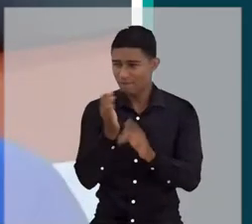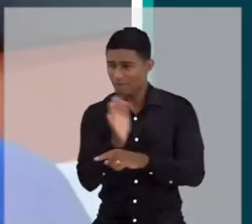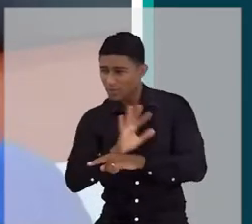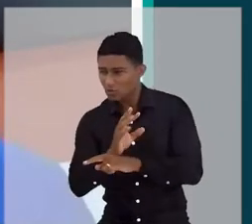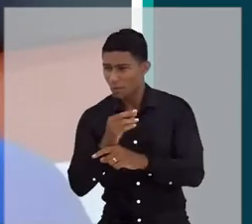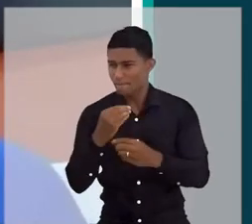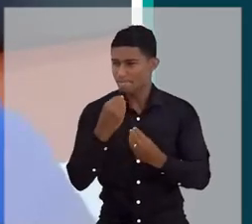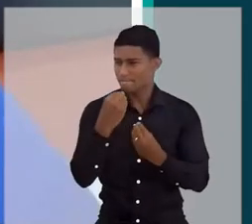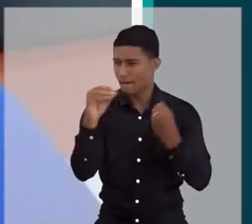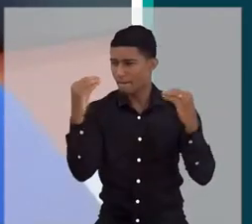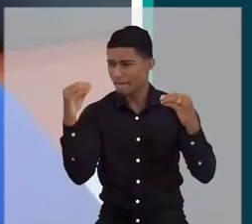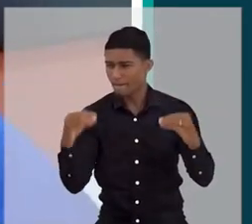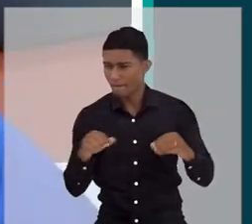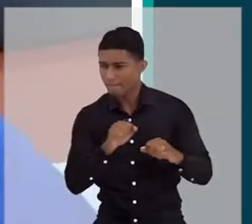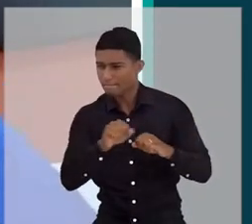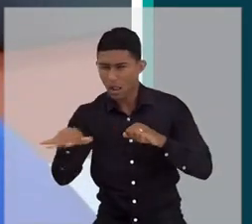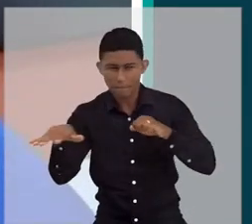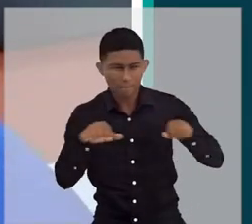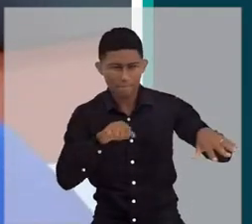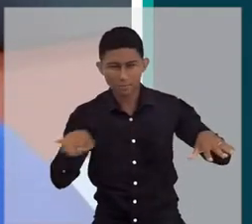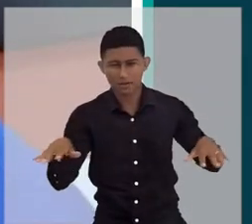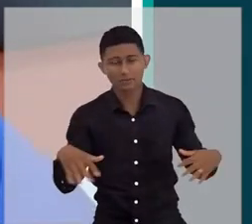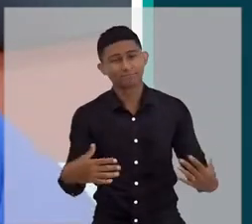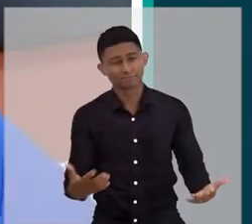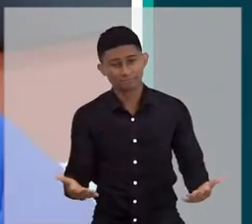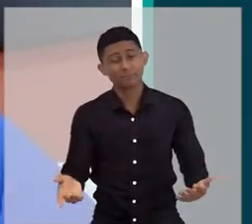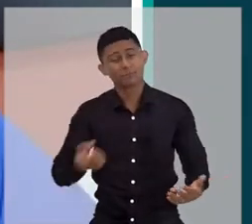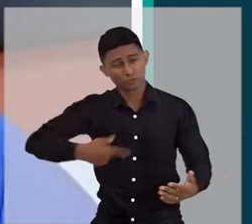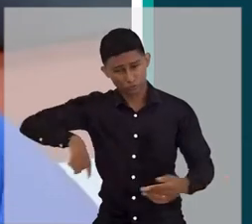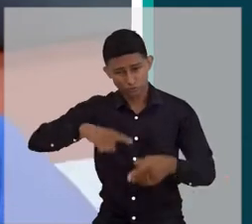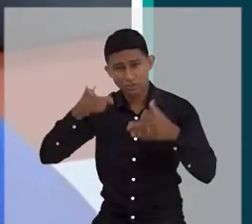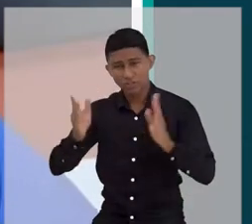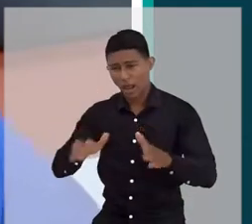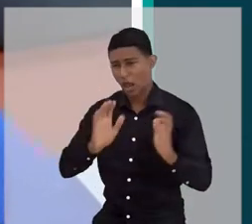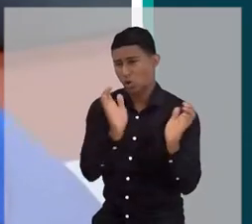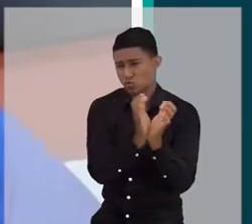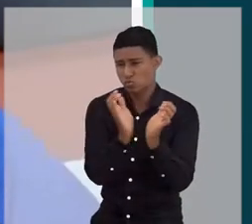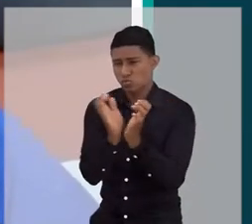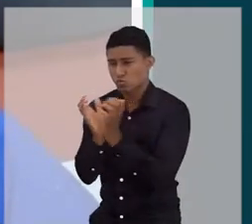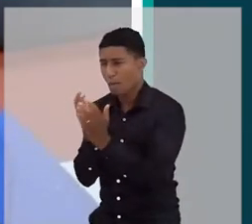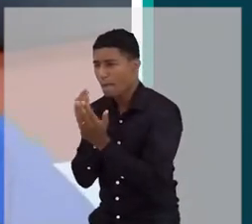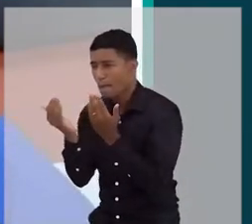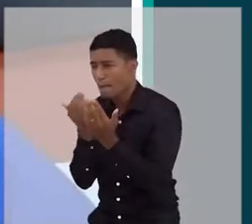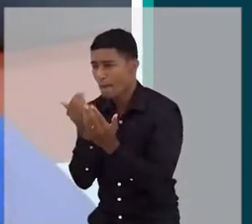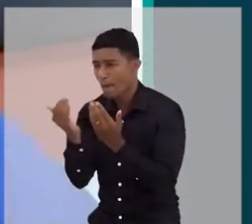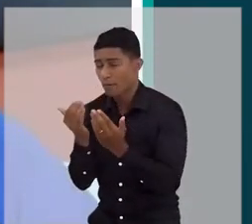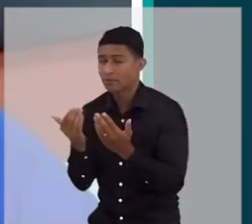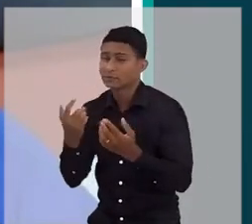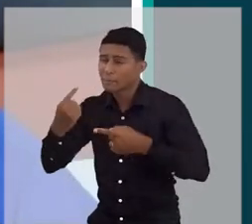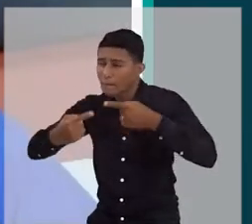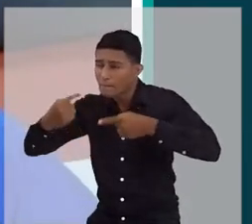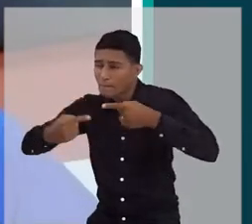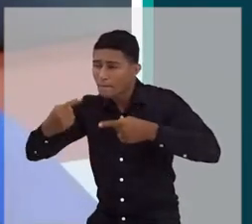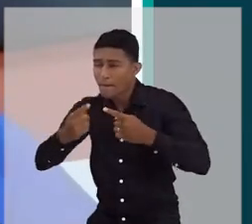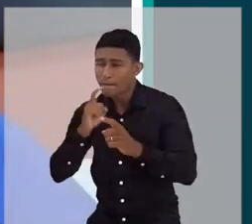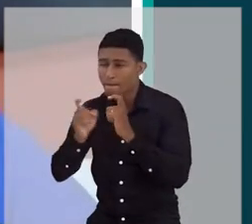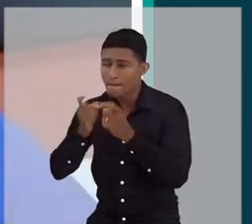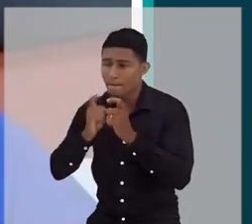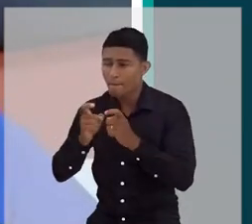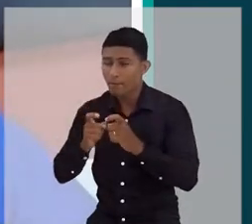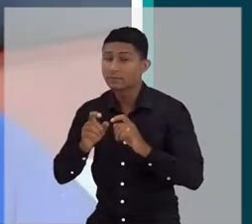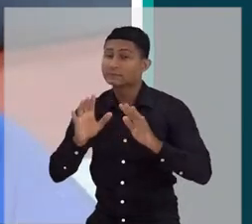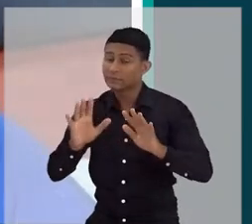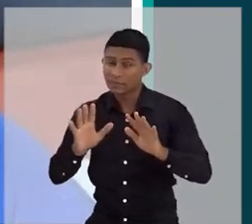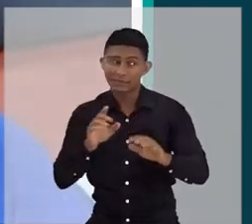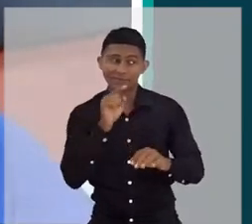entregar os conteúdos, tem essa discussão, mas é uma discussão, porque no final do dia, quem são esses